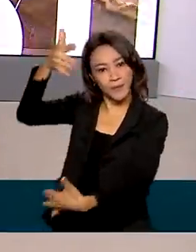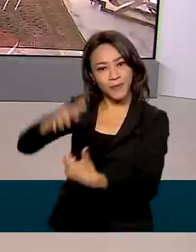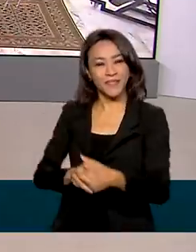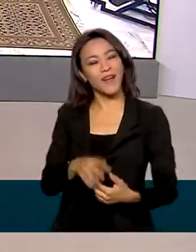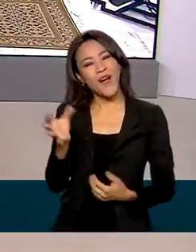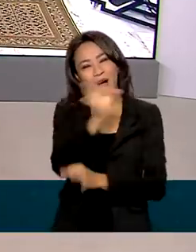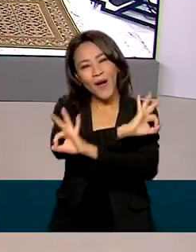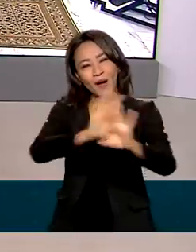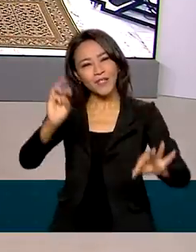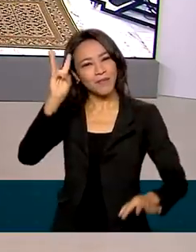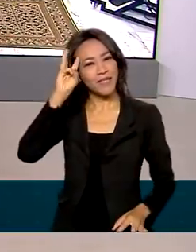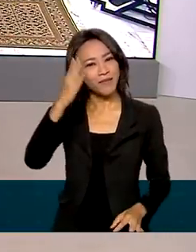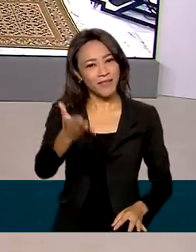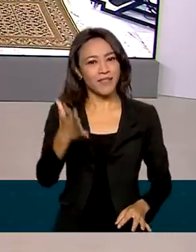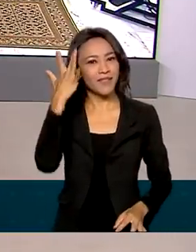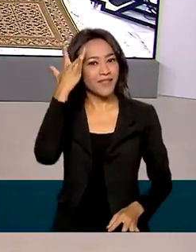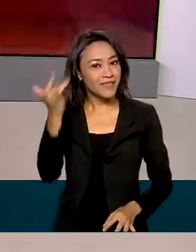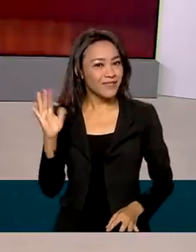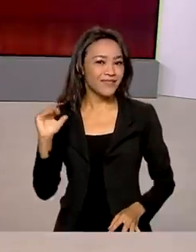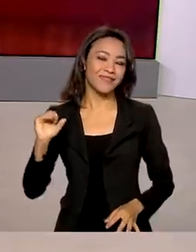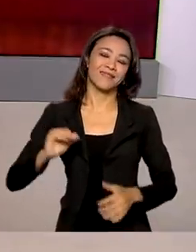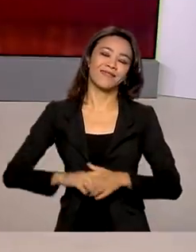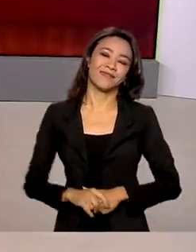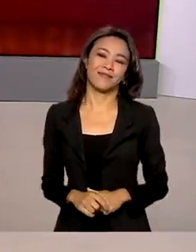aqui. Ótima terça-feira para você e até amanhã.